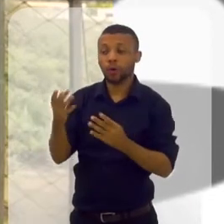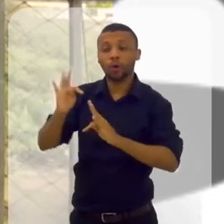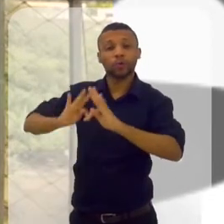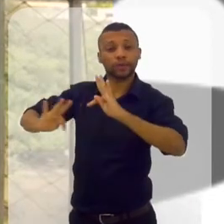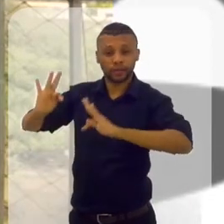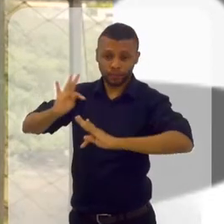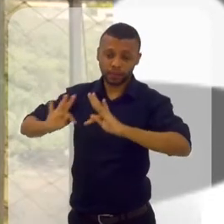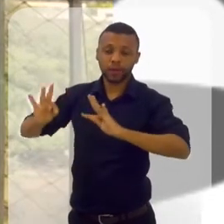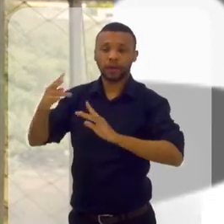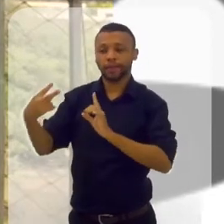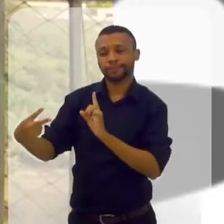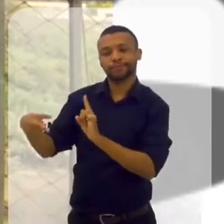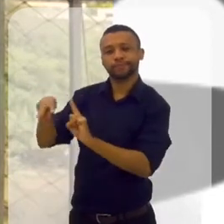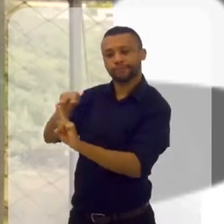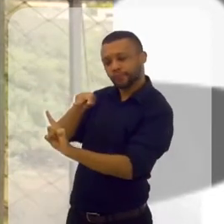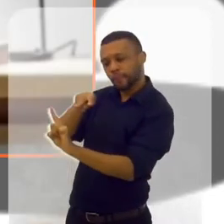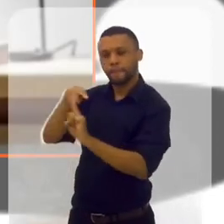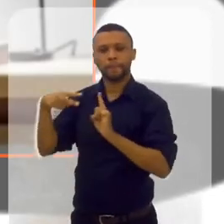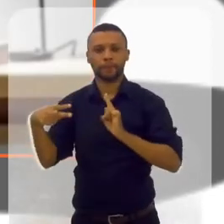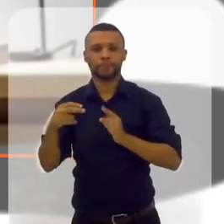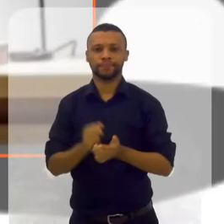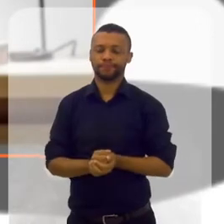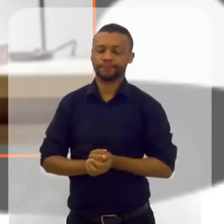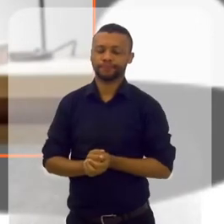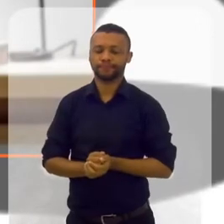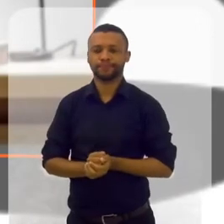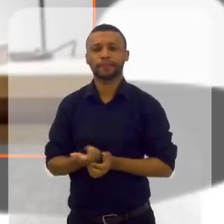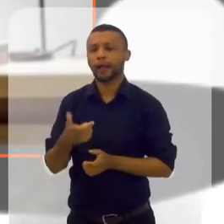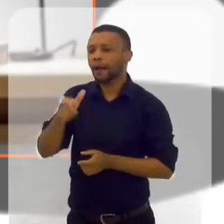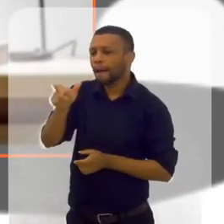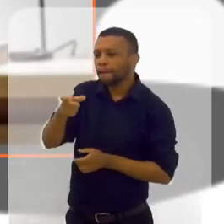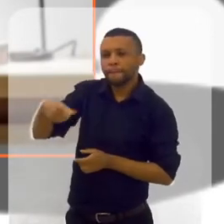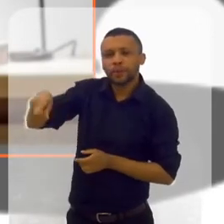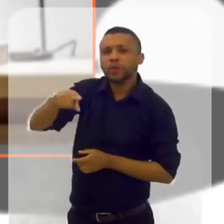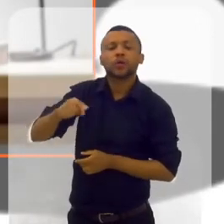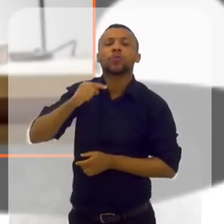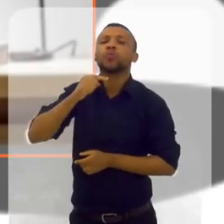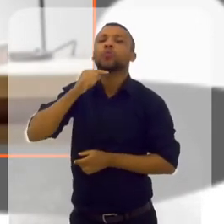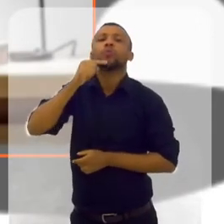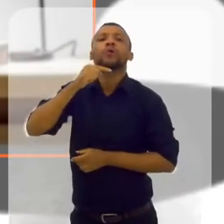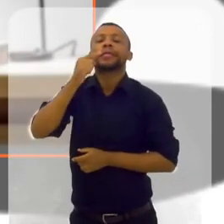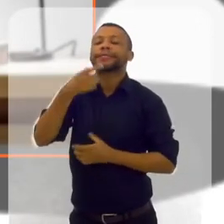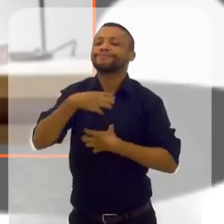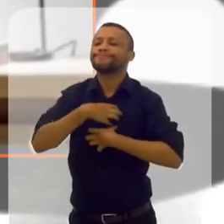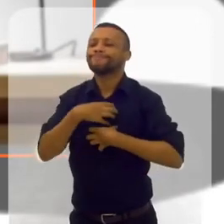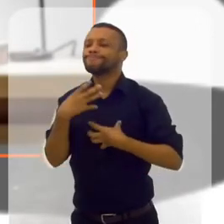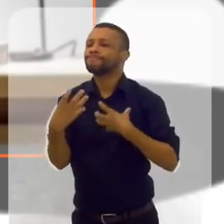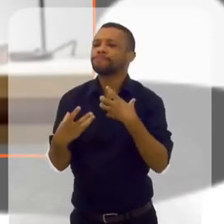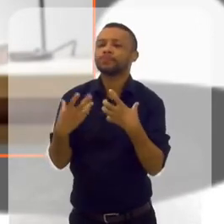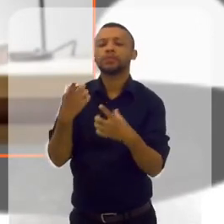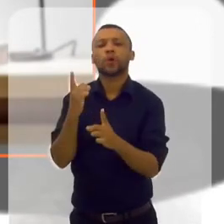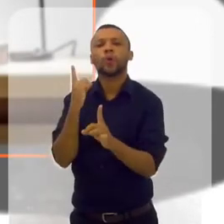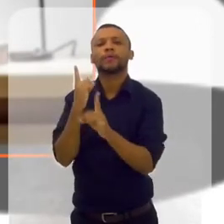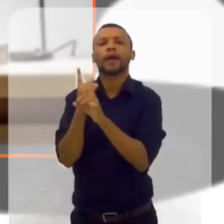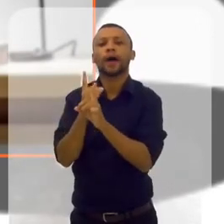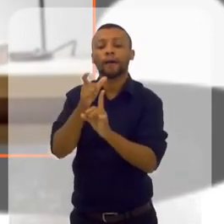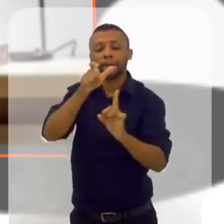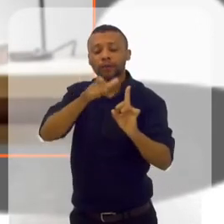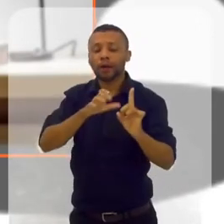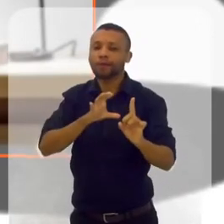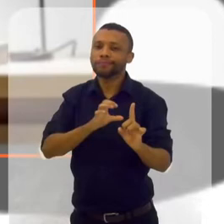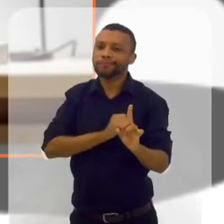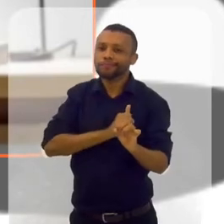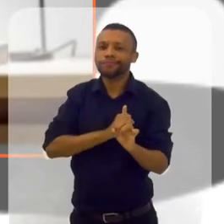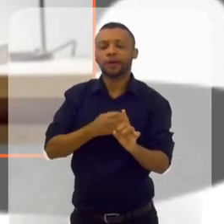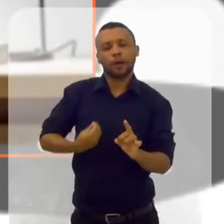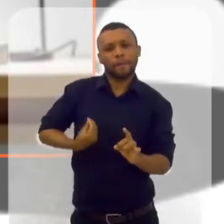a hipnoterapia faz ela enxergar por esse outro lado. Pessoas que não conseguem se encontrar na área sentimental